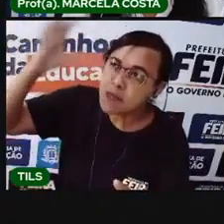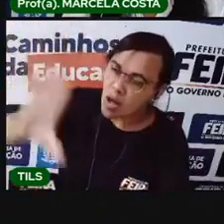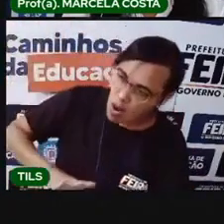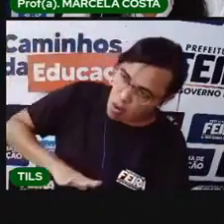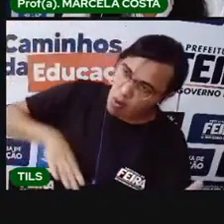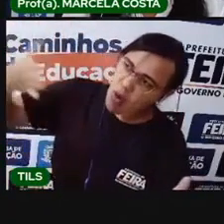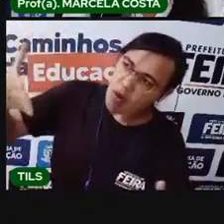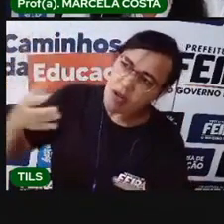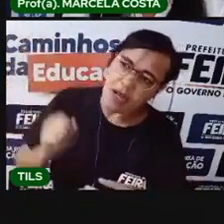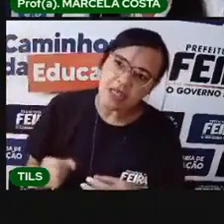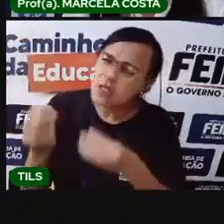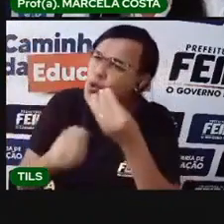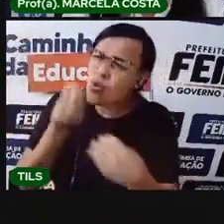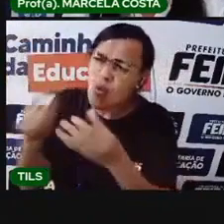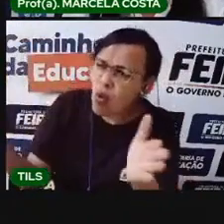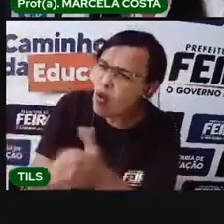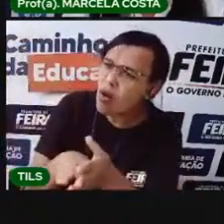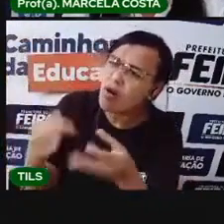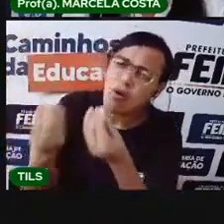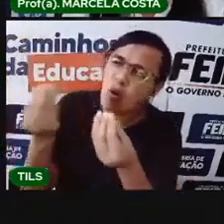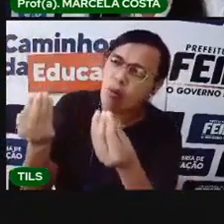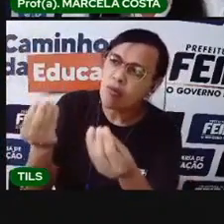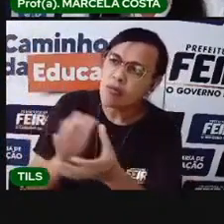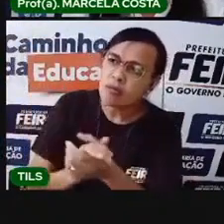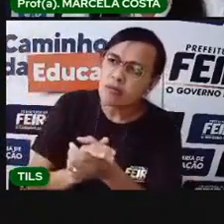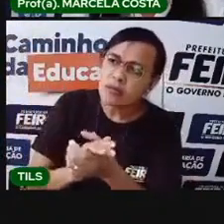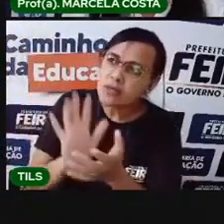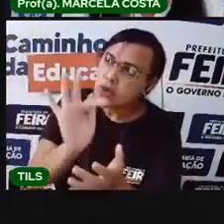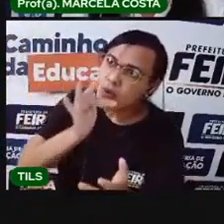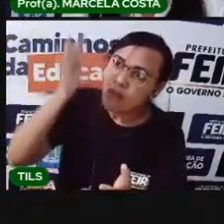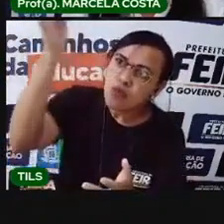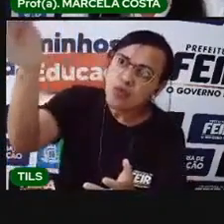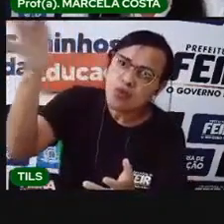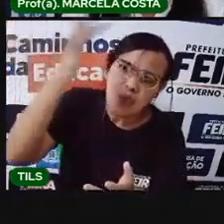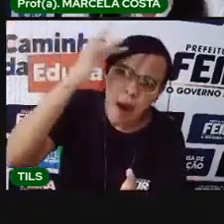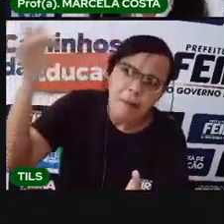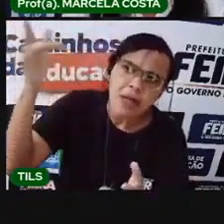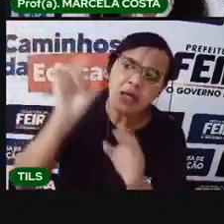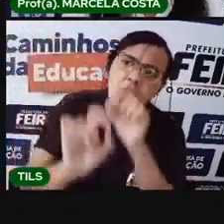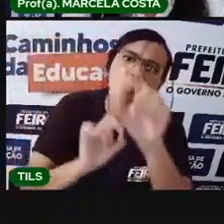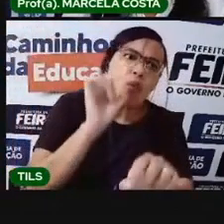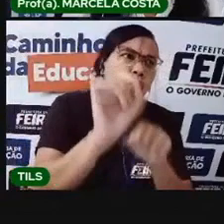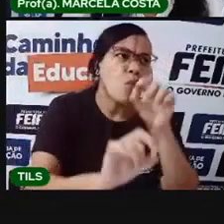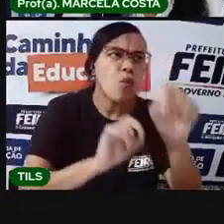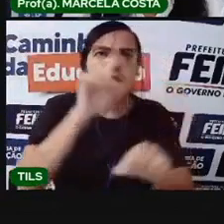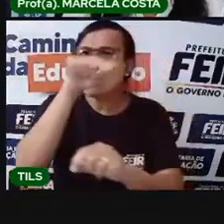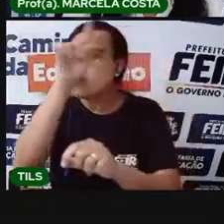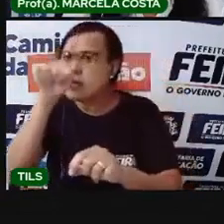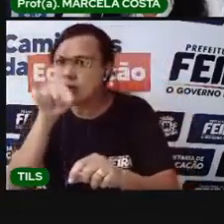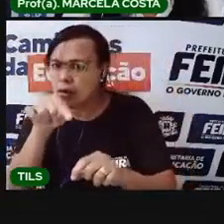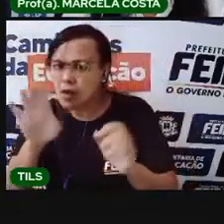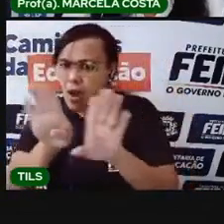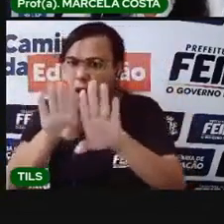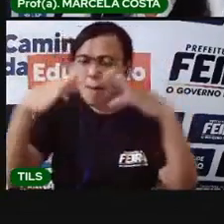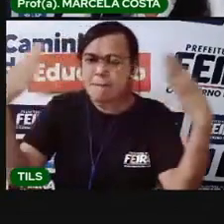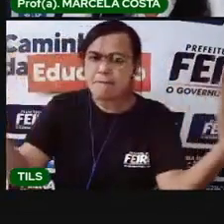De como chegamos até aqui e o que será de nós amanhã. Há uma porta que se abre ao